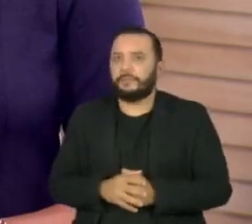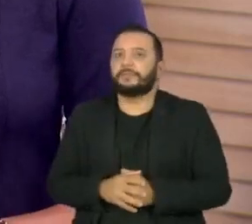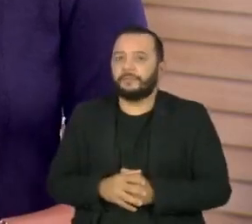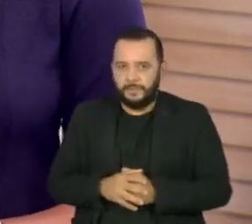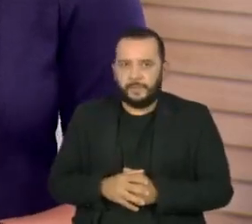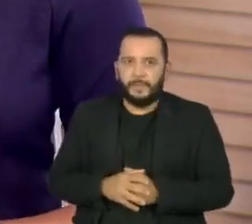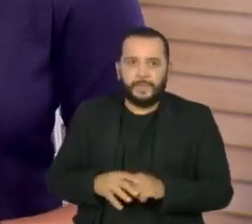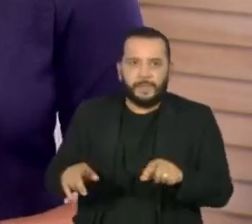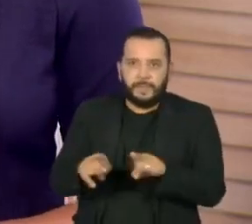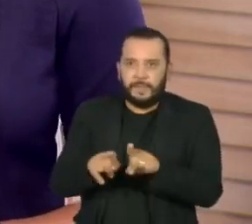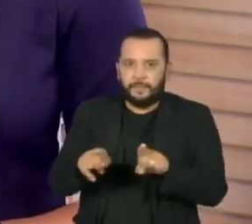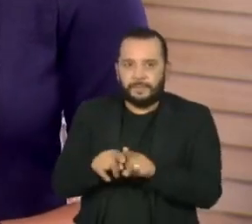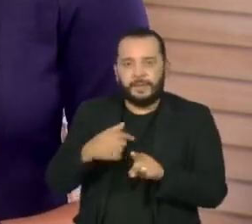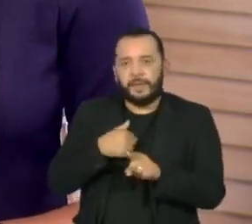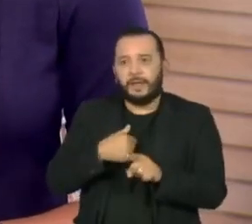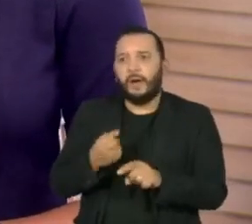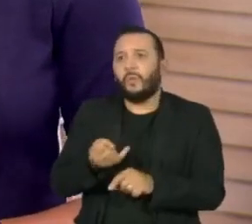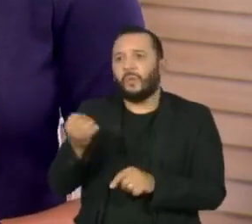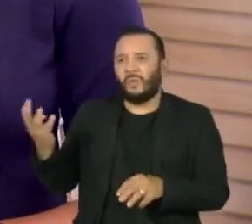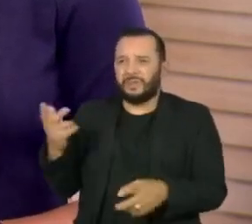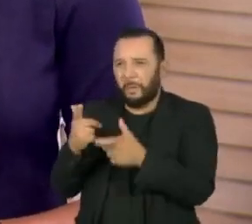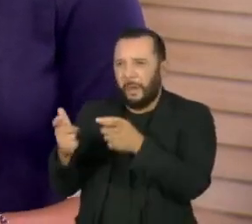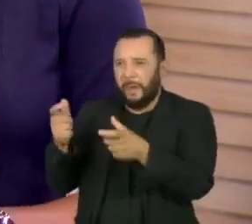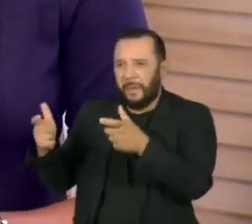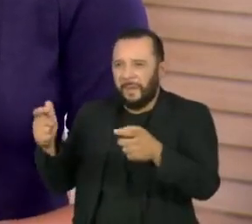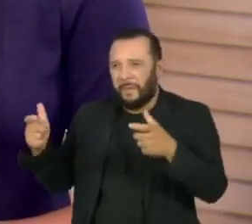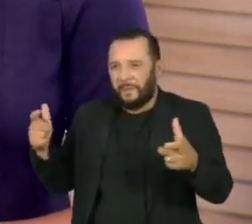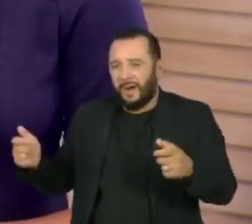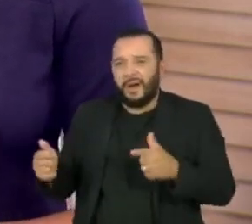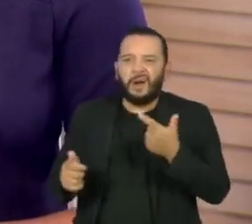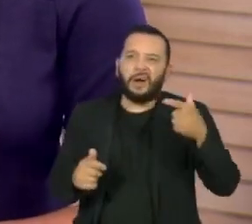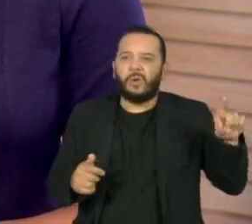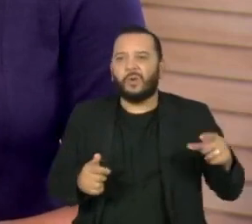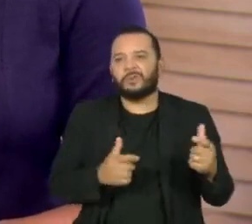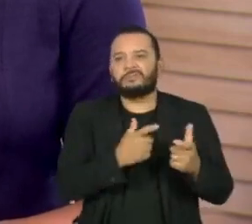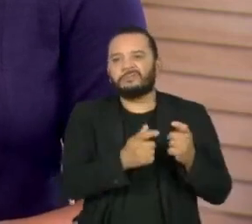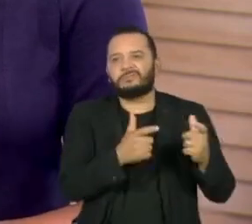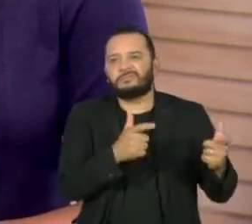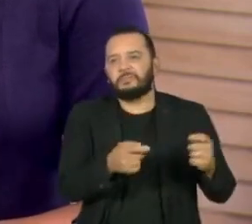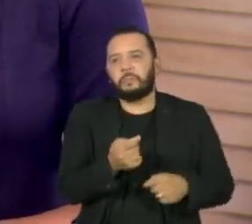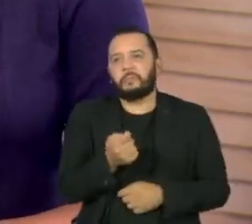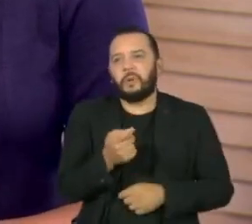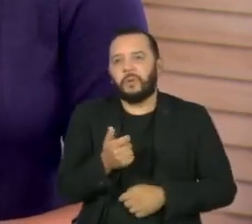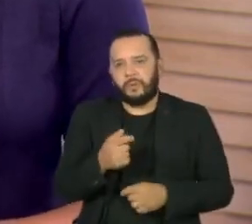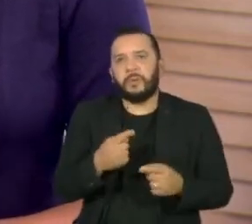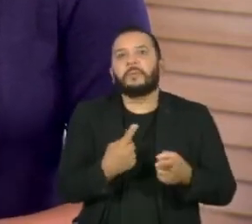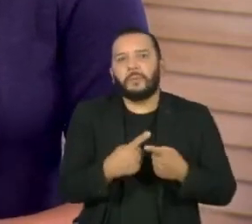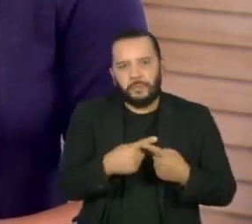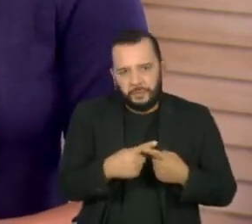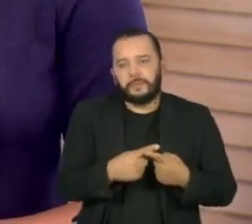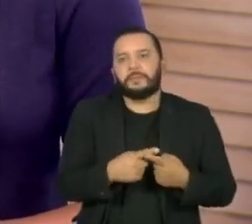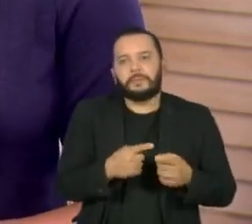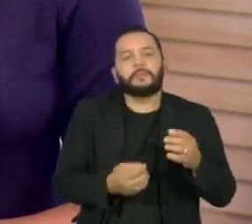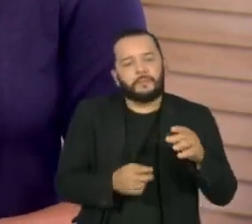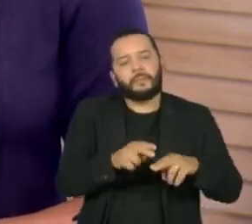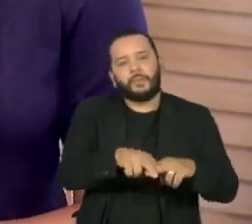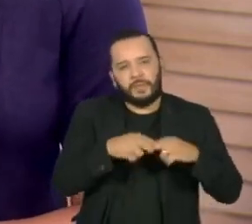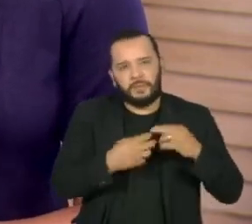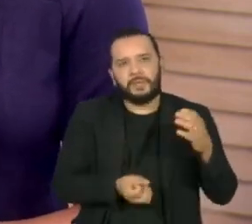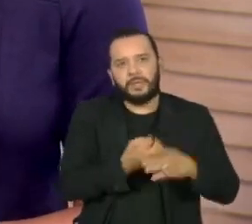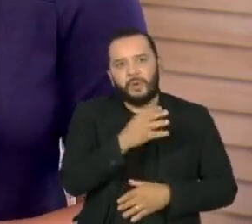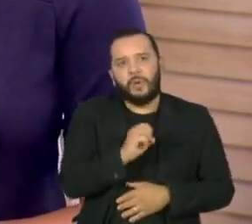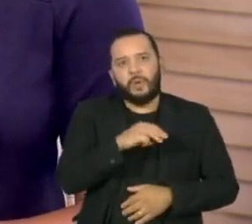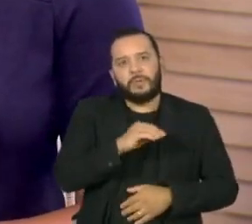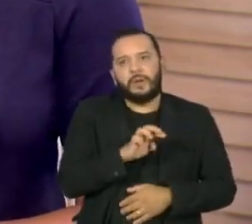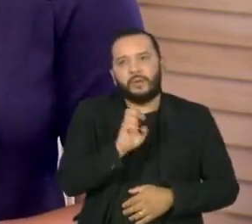A desigualdade vacinal é o principal motivo do surgimento da variante Ômicron, a cepa do coronavírus, com mais